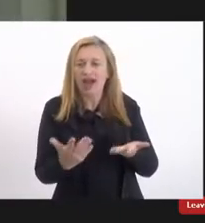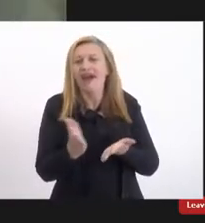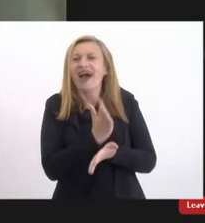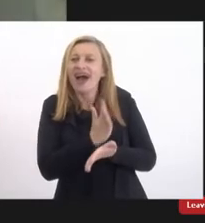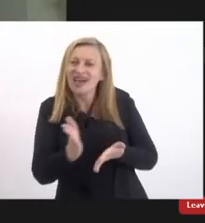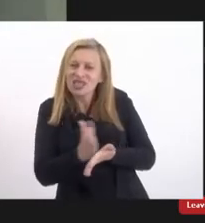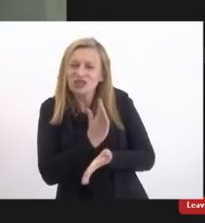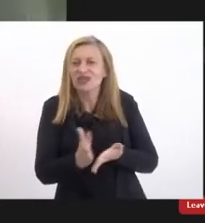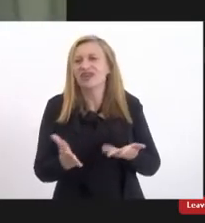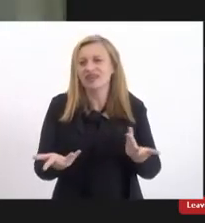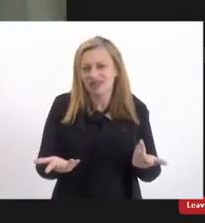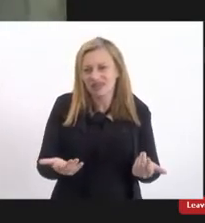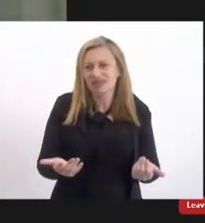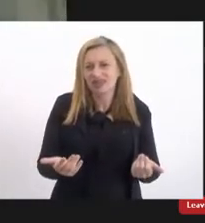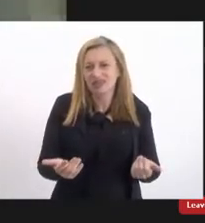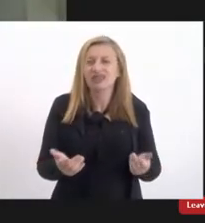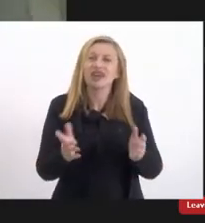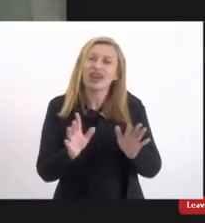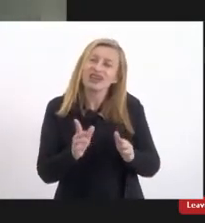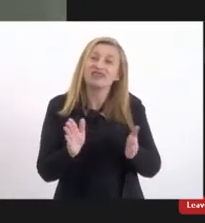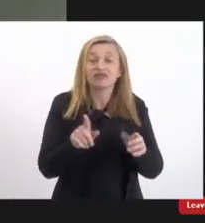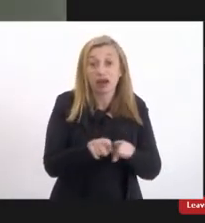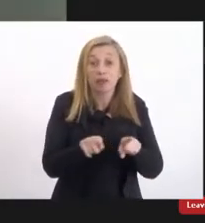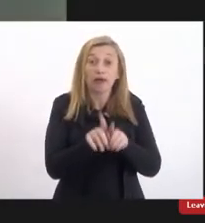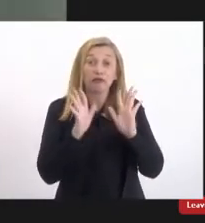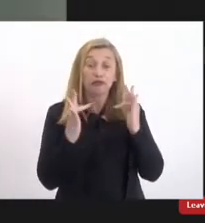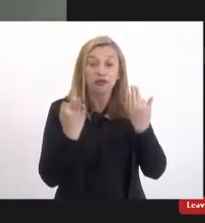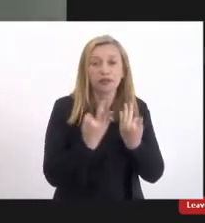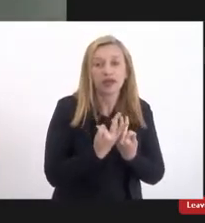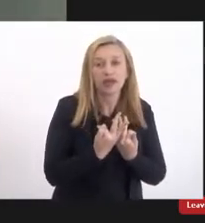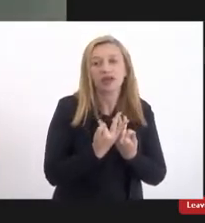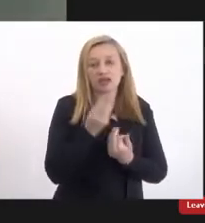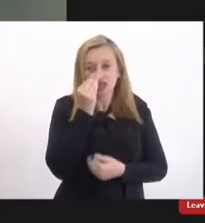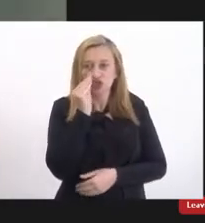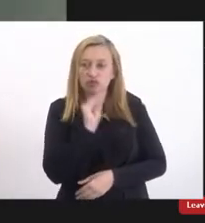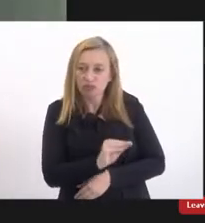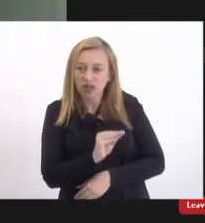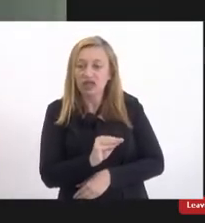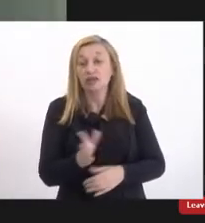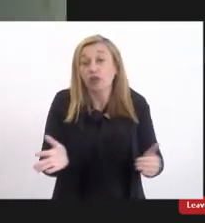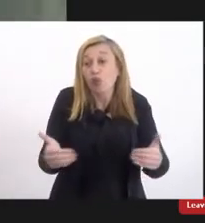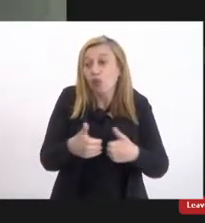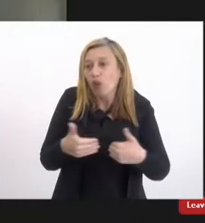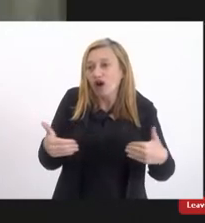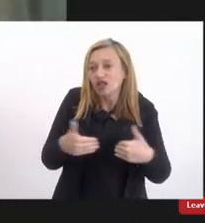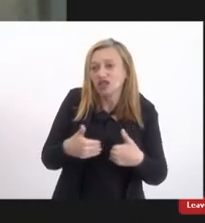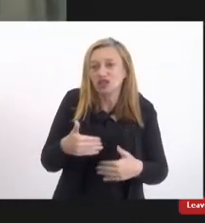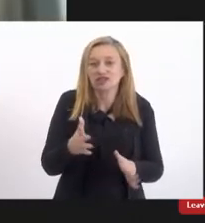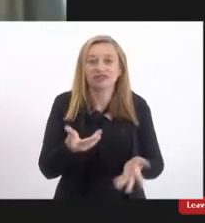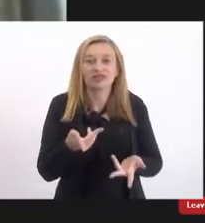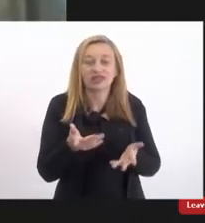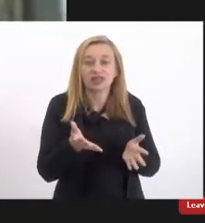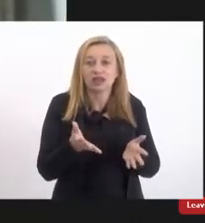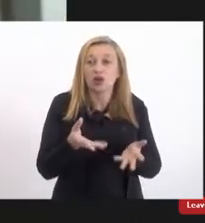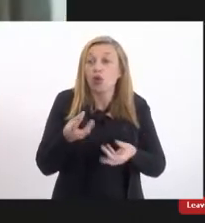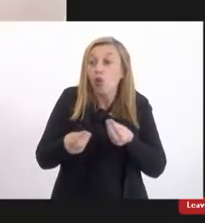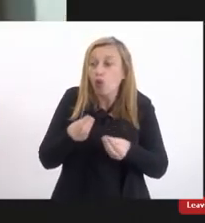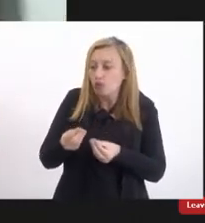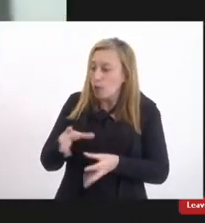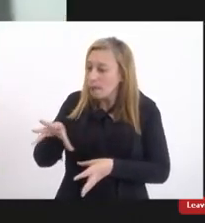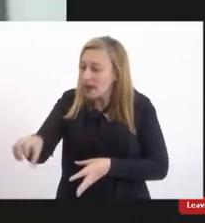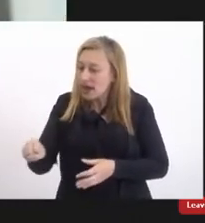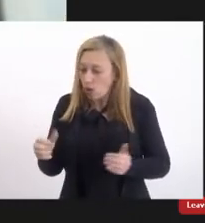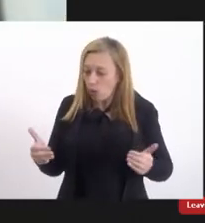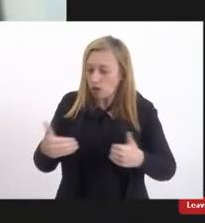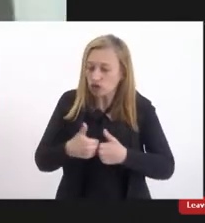pessoa trabalha mas a grande maioria é familiar como eu tiro esse decente intelectual esse autista da família pra fazer uma denúncia então